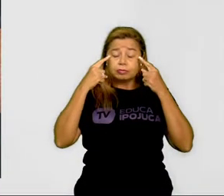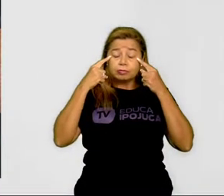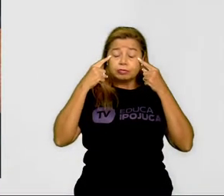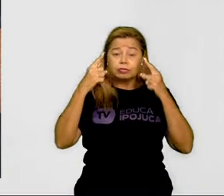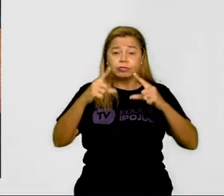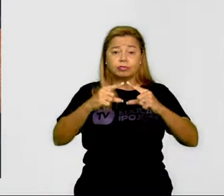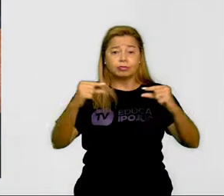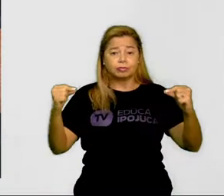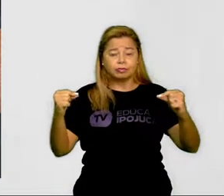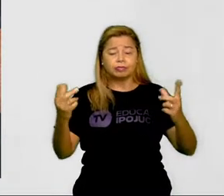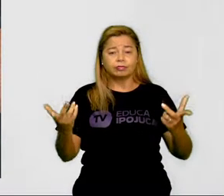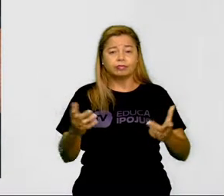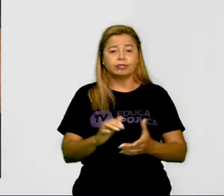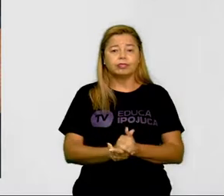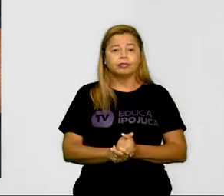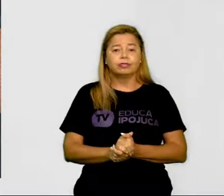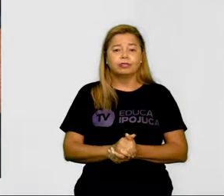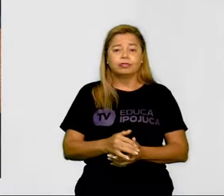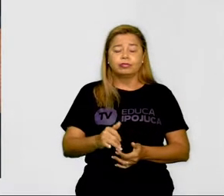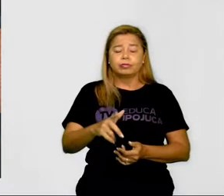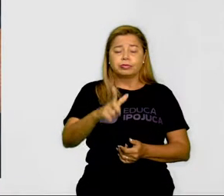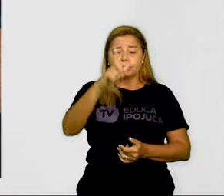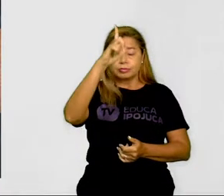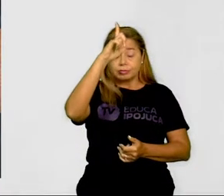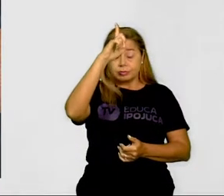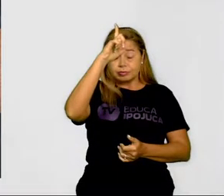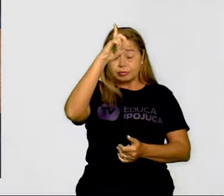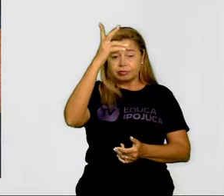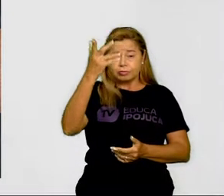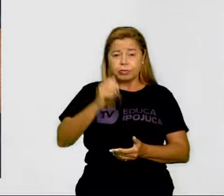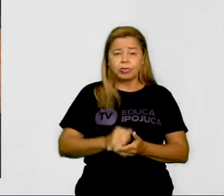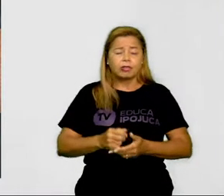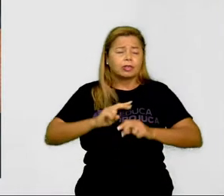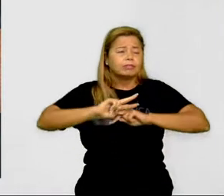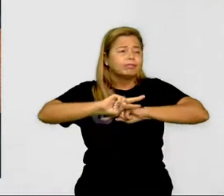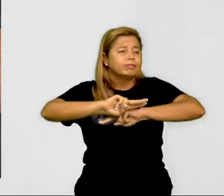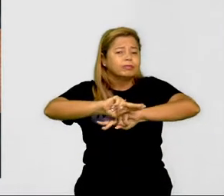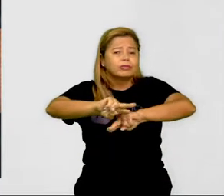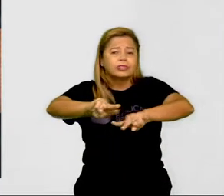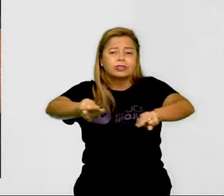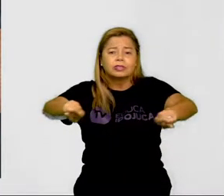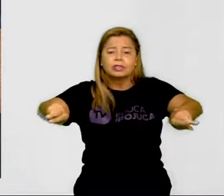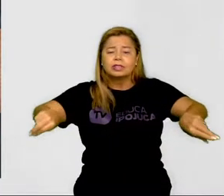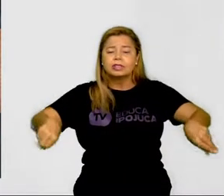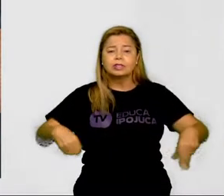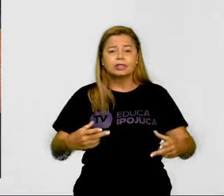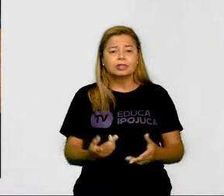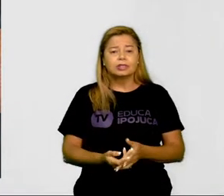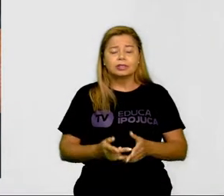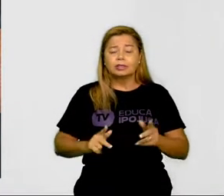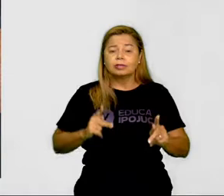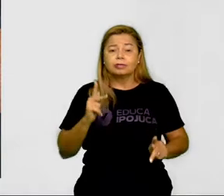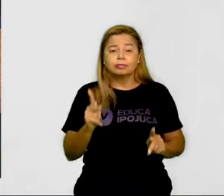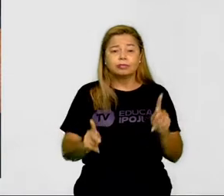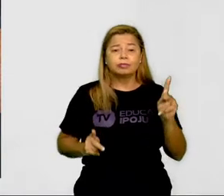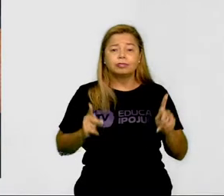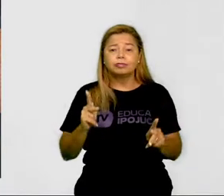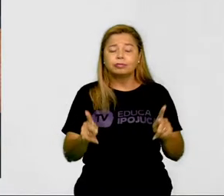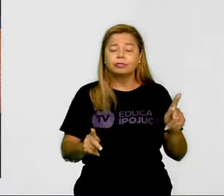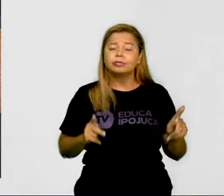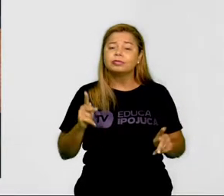chineses, e assim, alemãos, e assim aquela diversidade de povos. Quando você